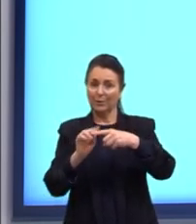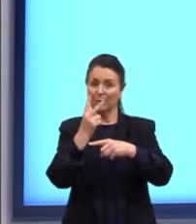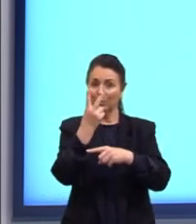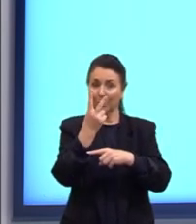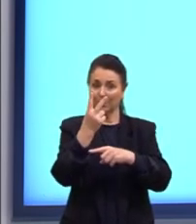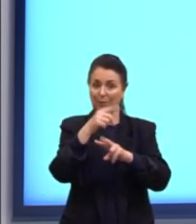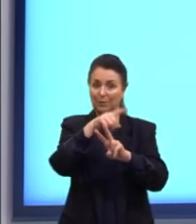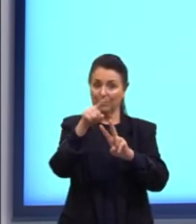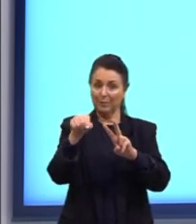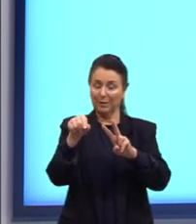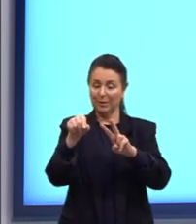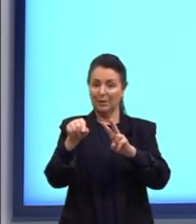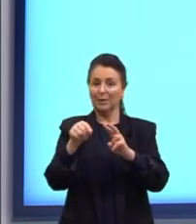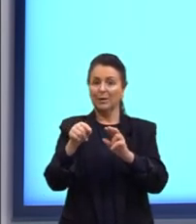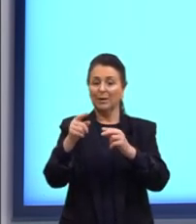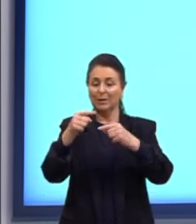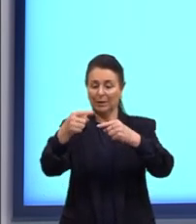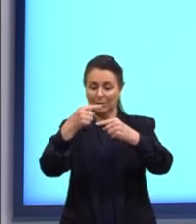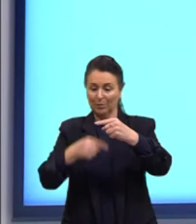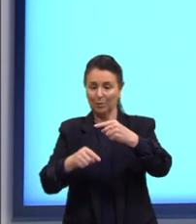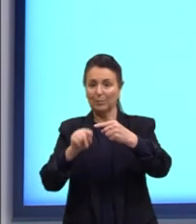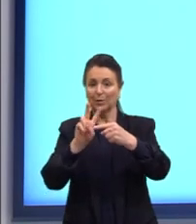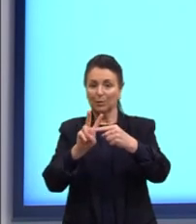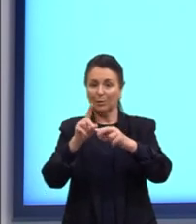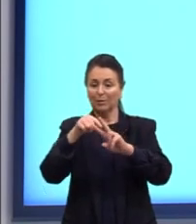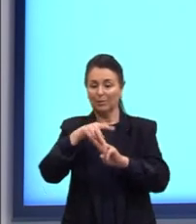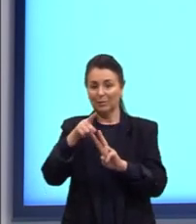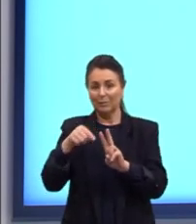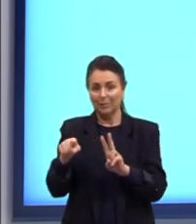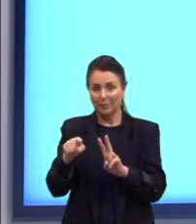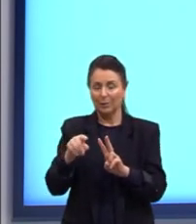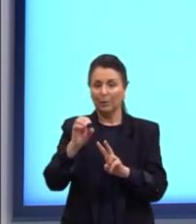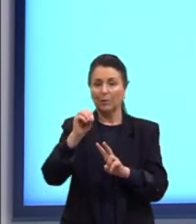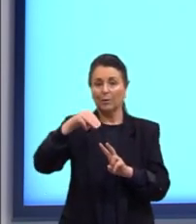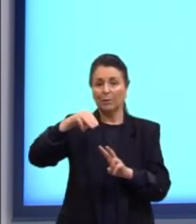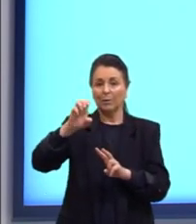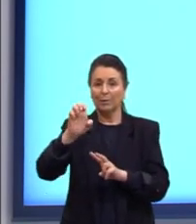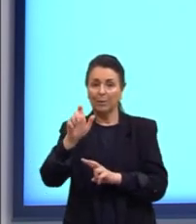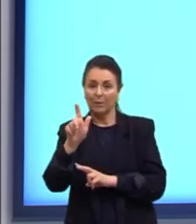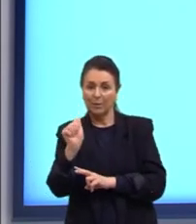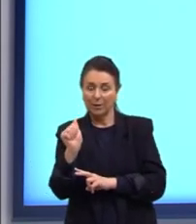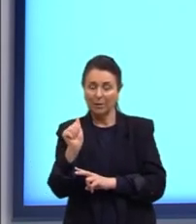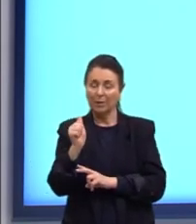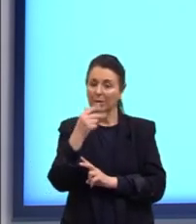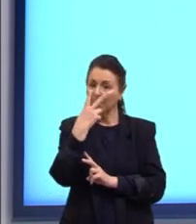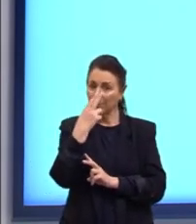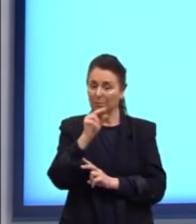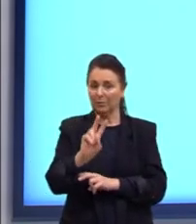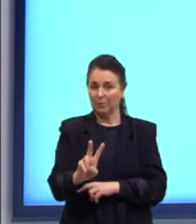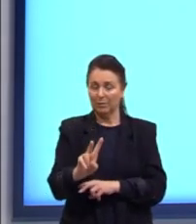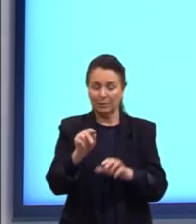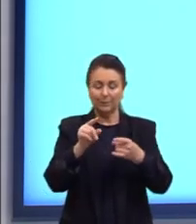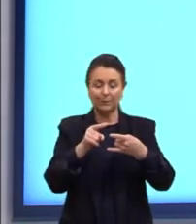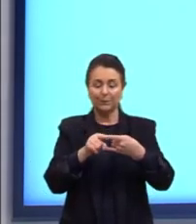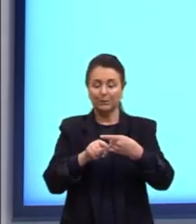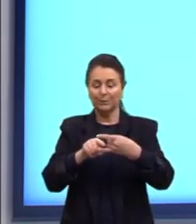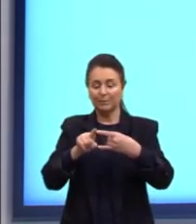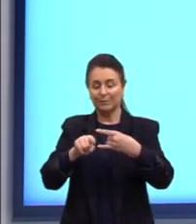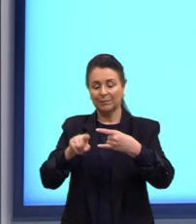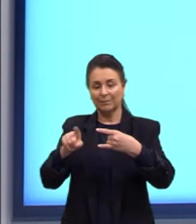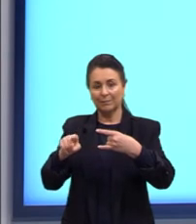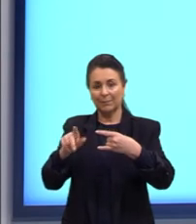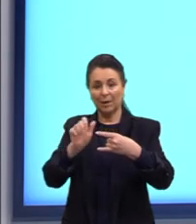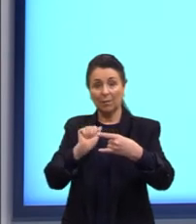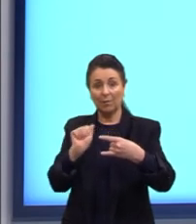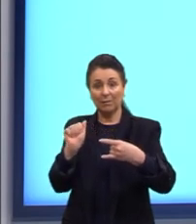simplificando nós temos que o ômega é igual a 2 e nós sabemos a amplitude né a amplitude ela determinava o